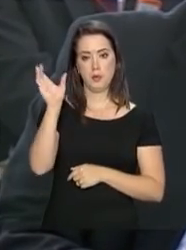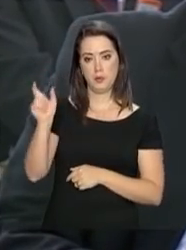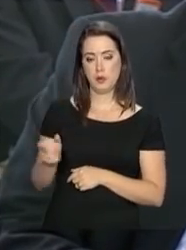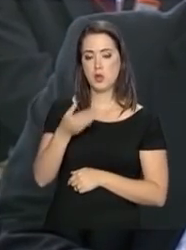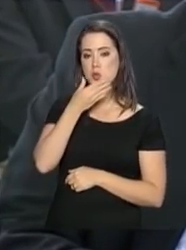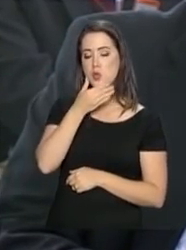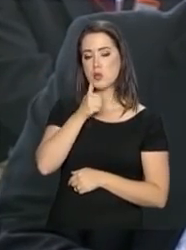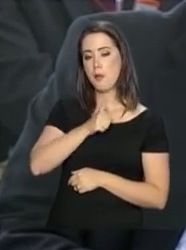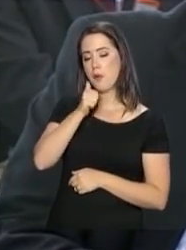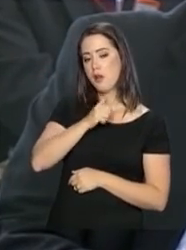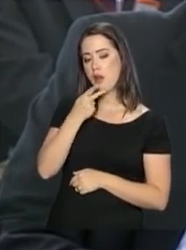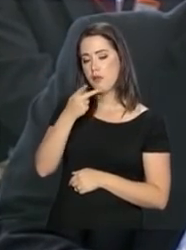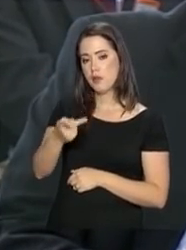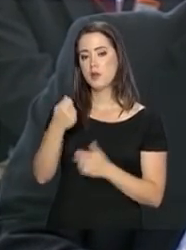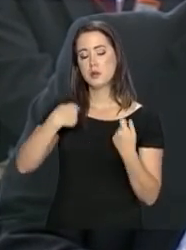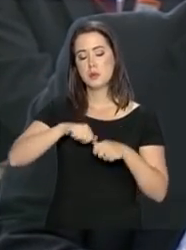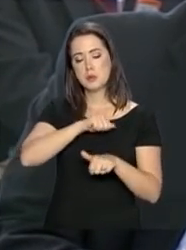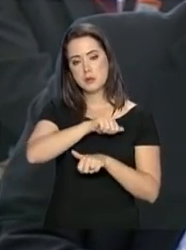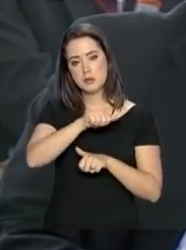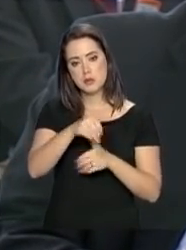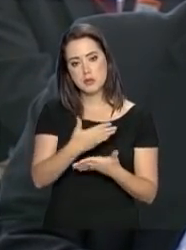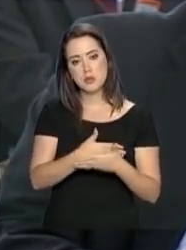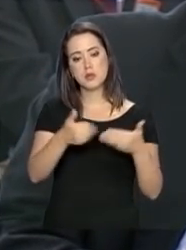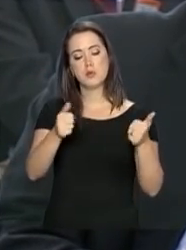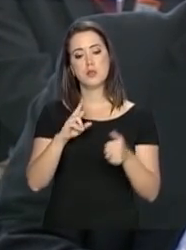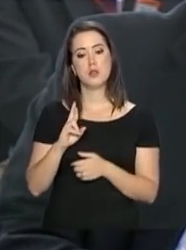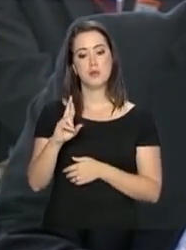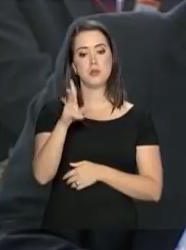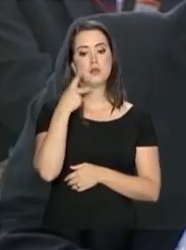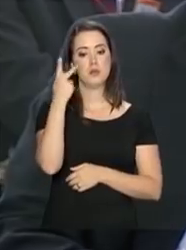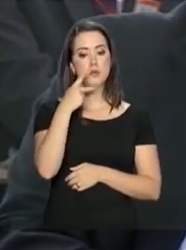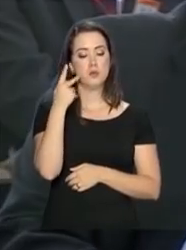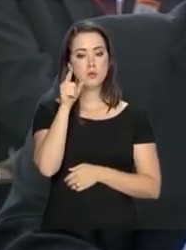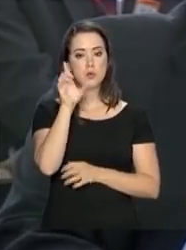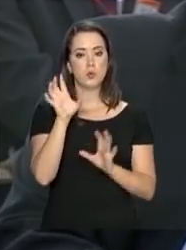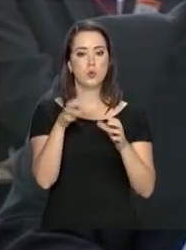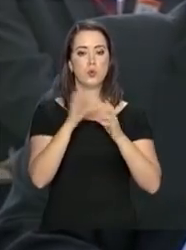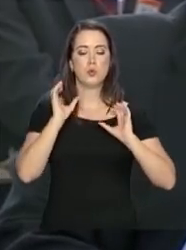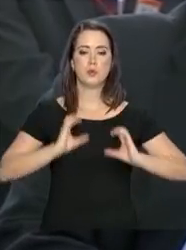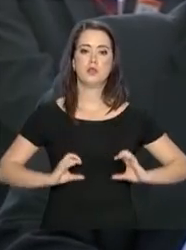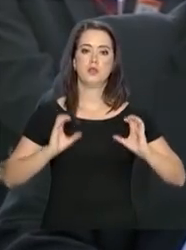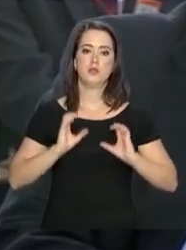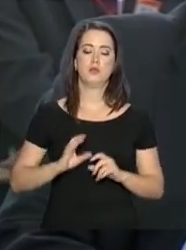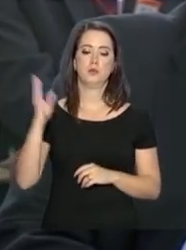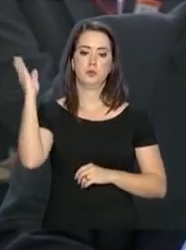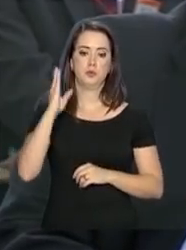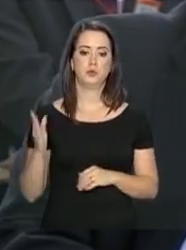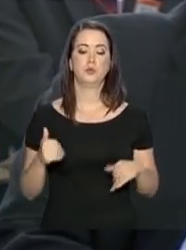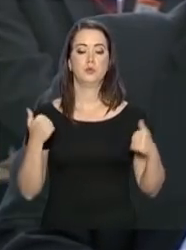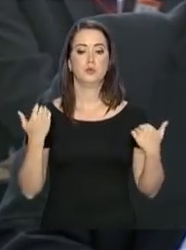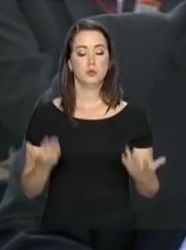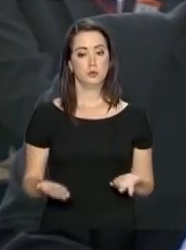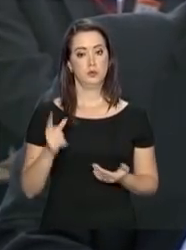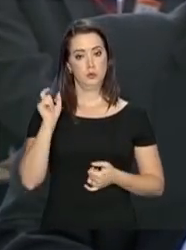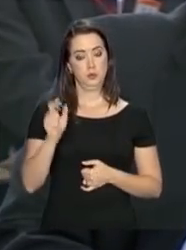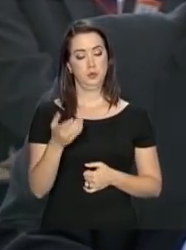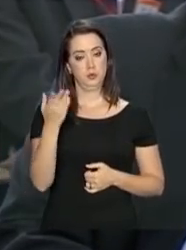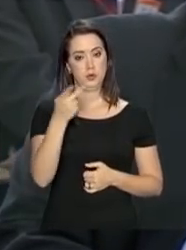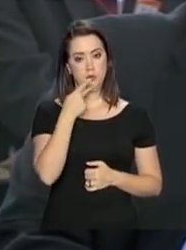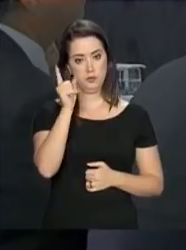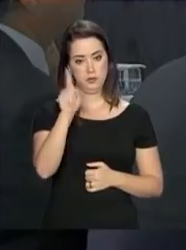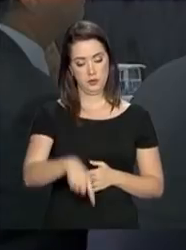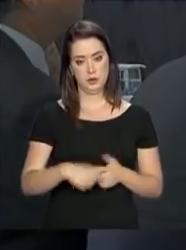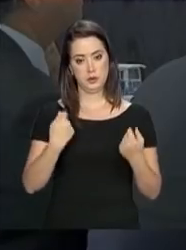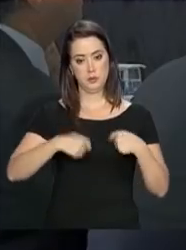afirmou a necessidade de melhorar a representação política do cidadão brasileiro. E para isso, segundo ela,